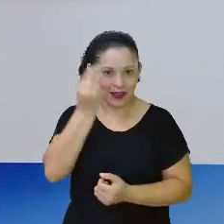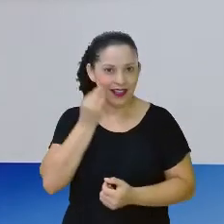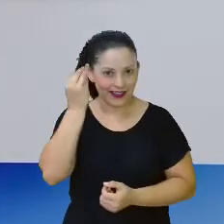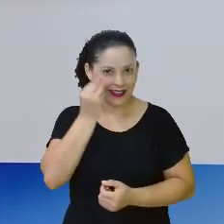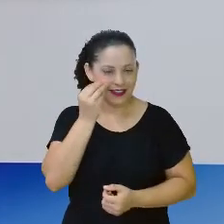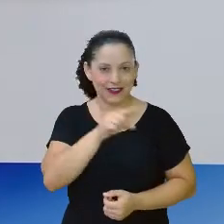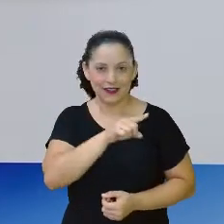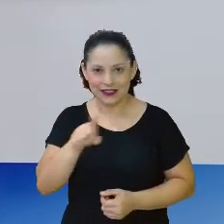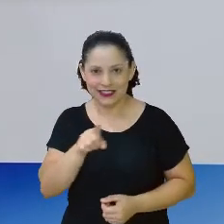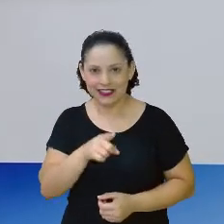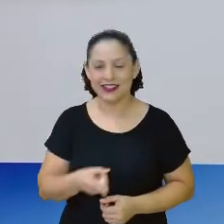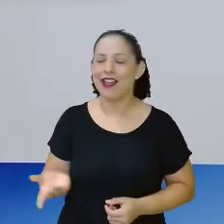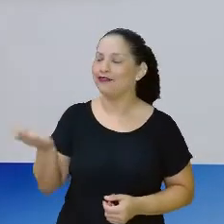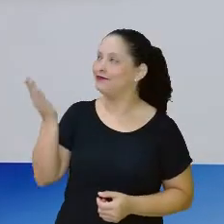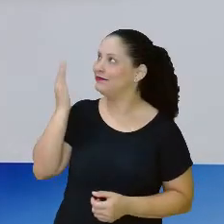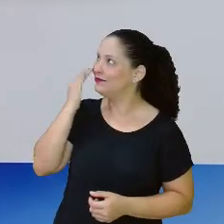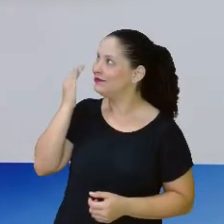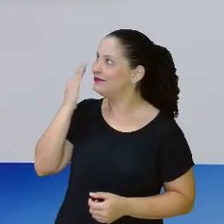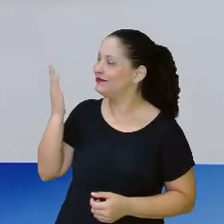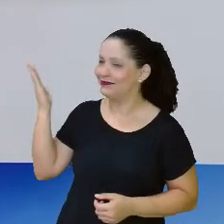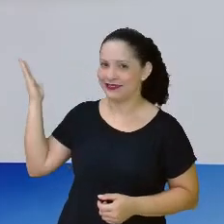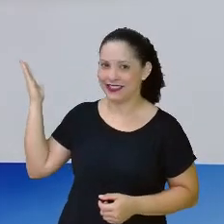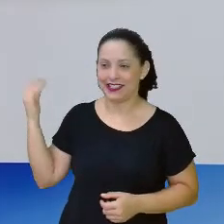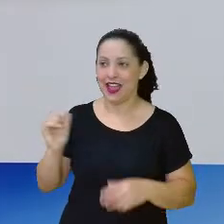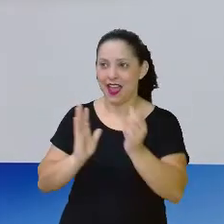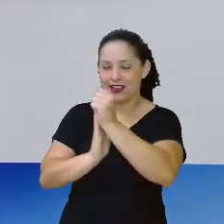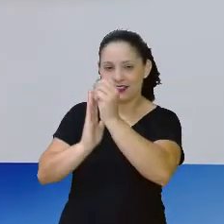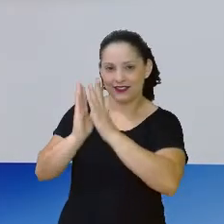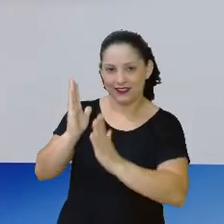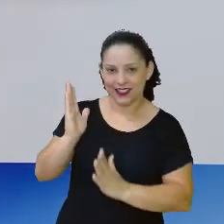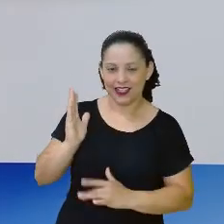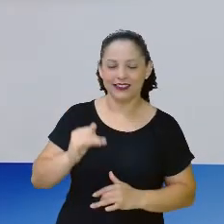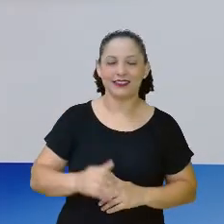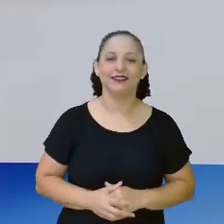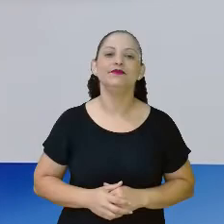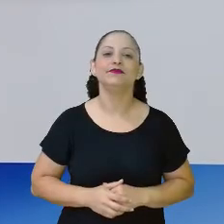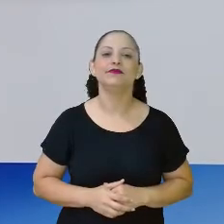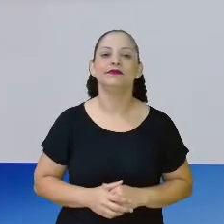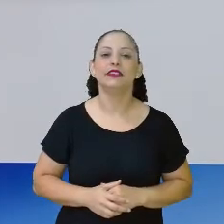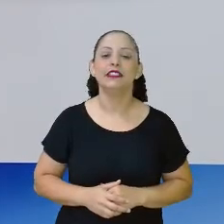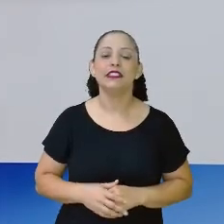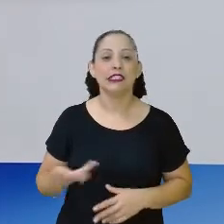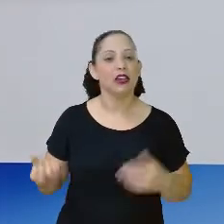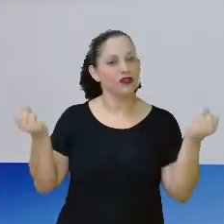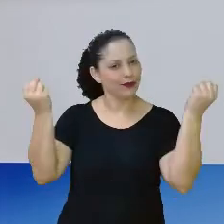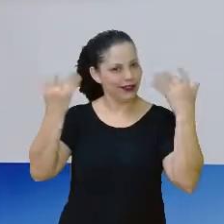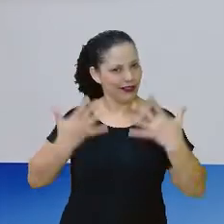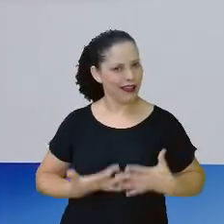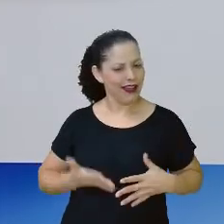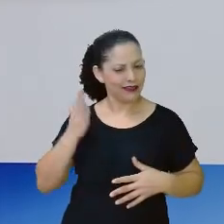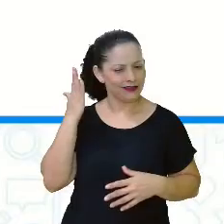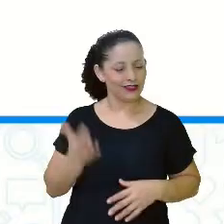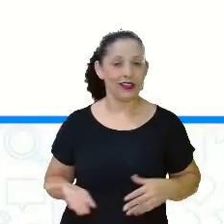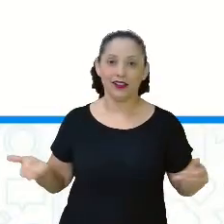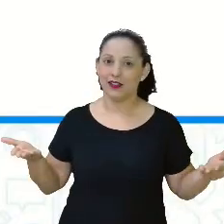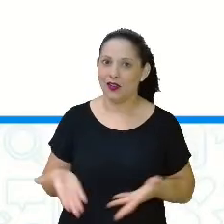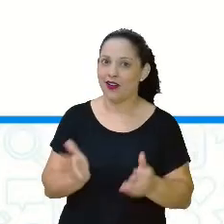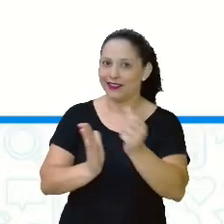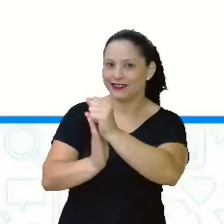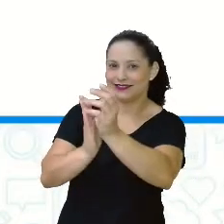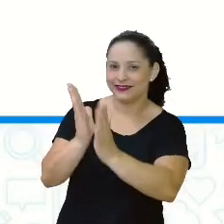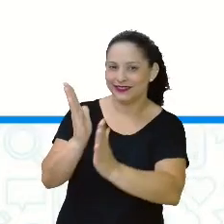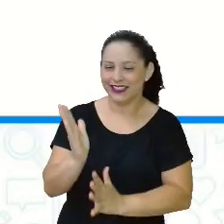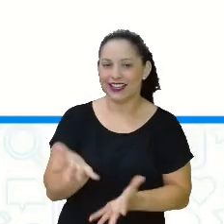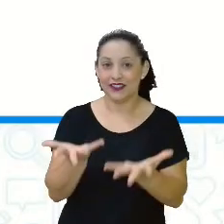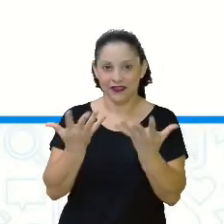vocês estão ligados. Olha aqui a primeira atividade que eu trouxe para vocês depois da explicação. Olha só, opa,